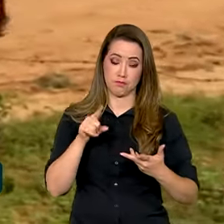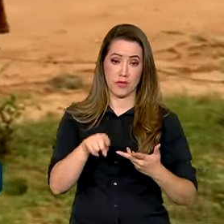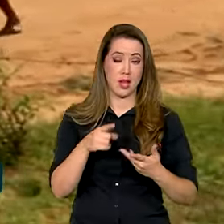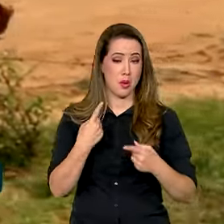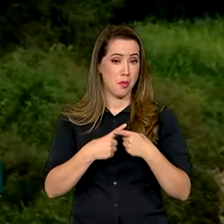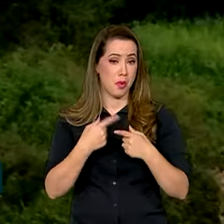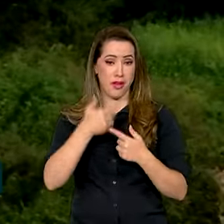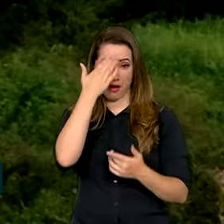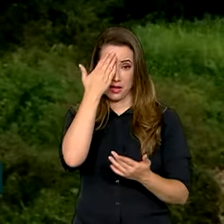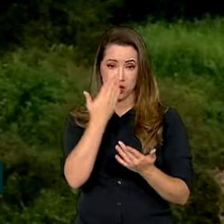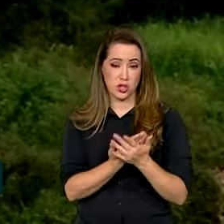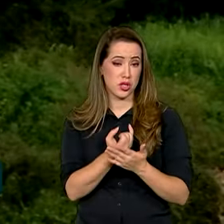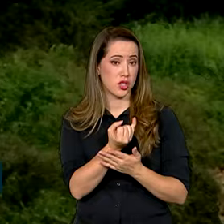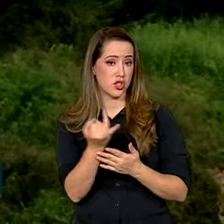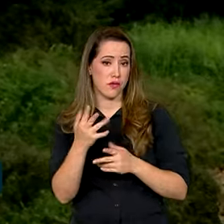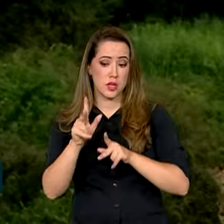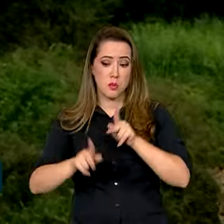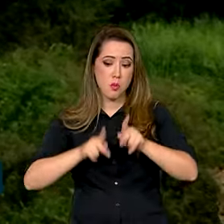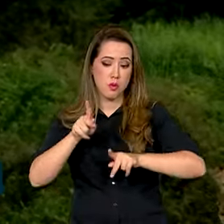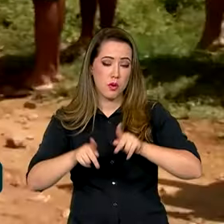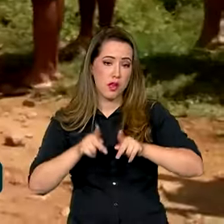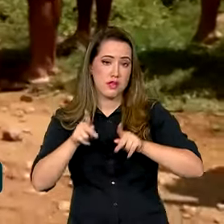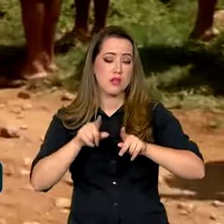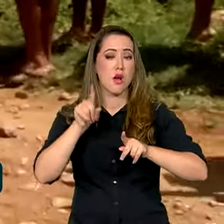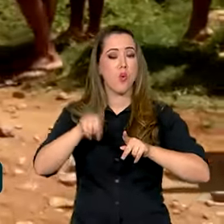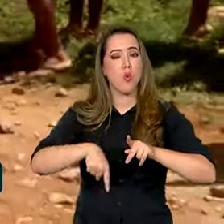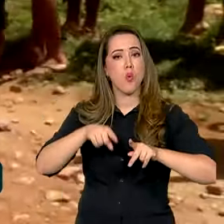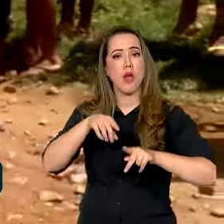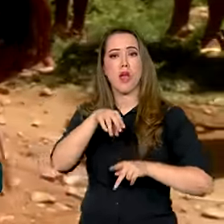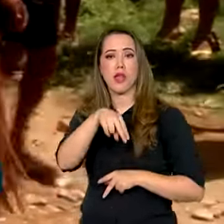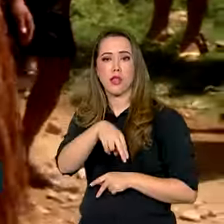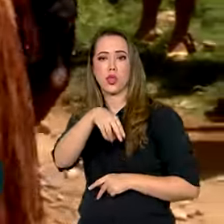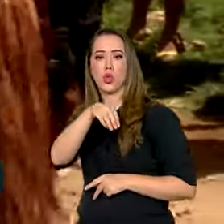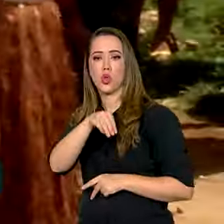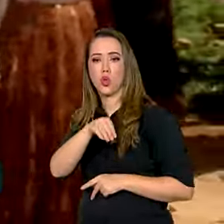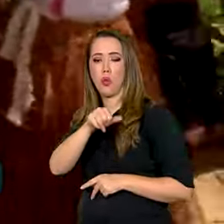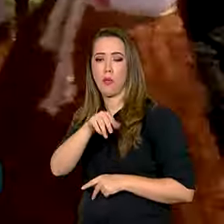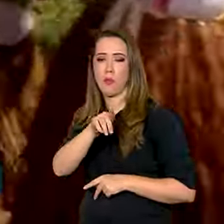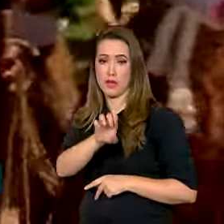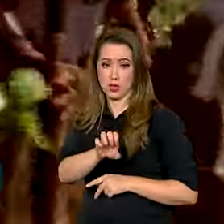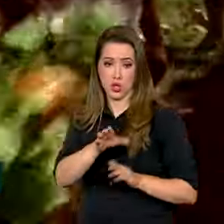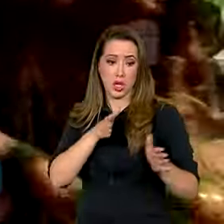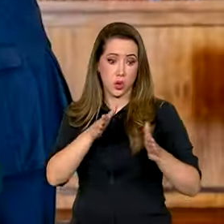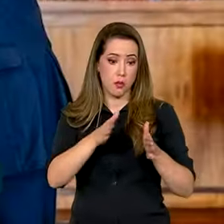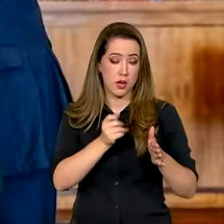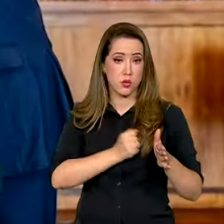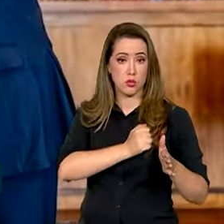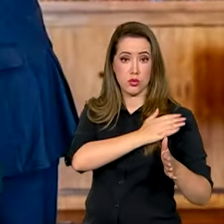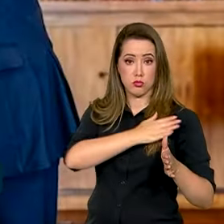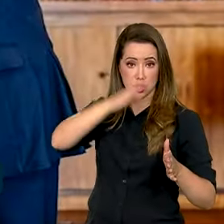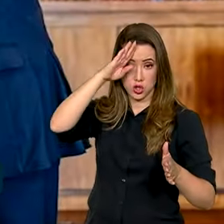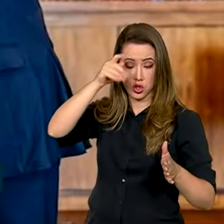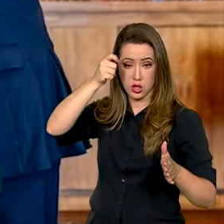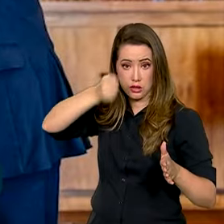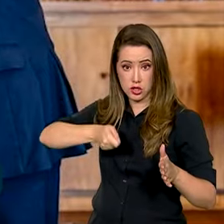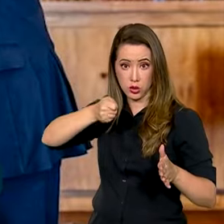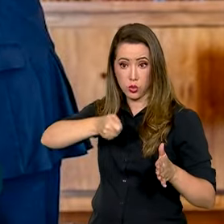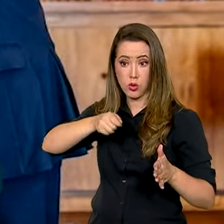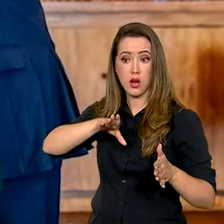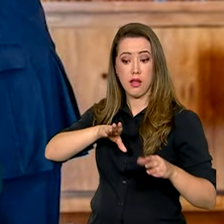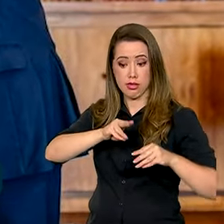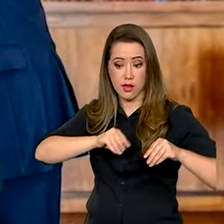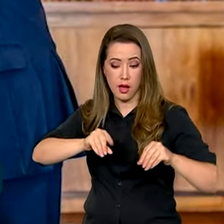nômades e outras foram retiradas de suas terras durante a ditadura militar. O presidente Lula